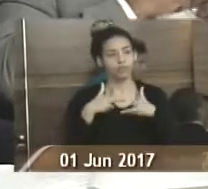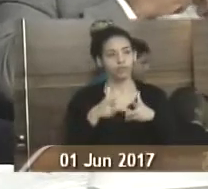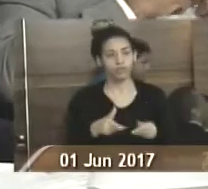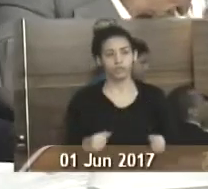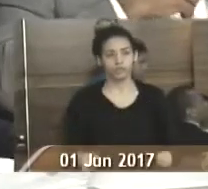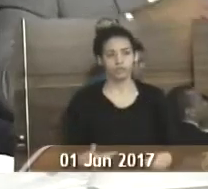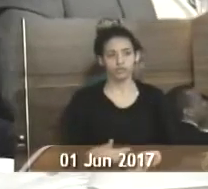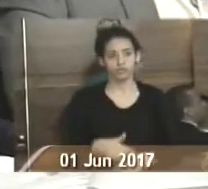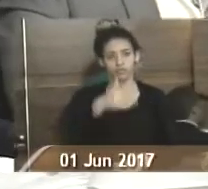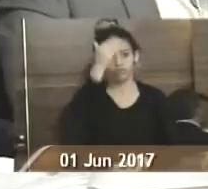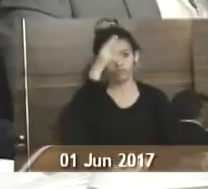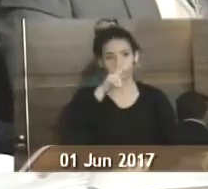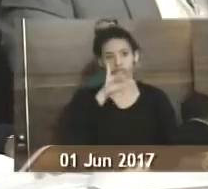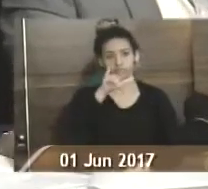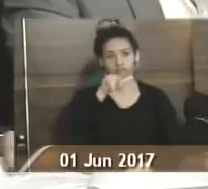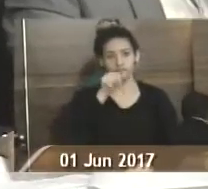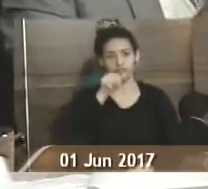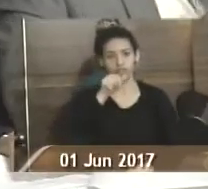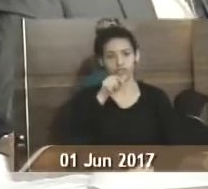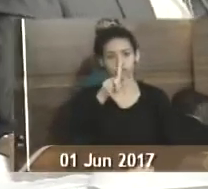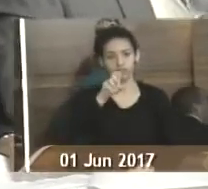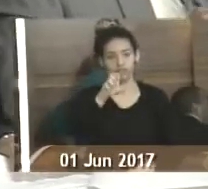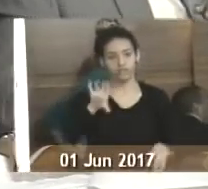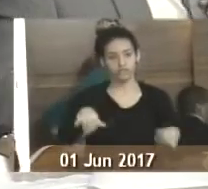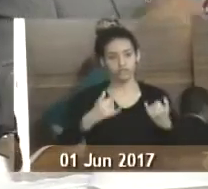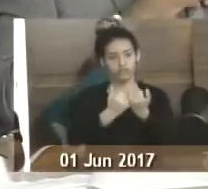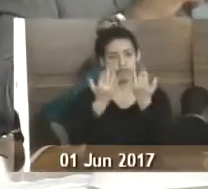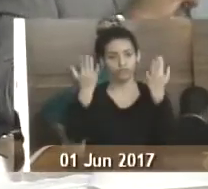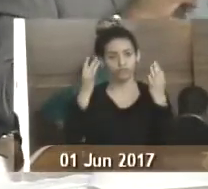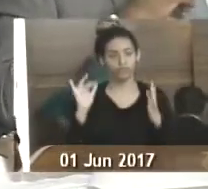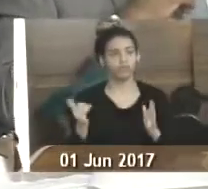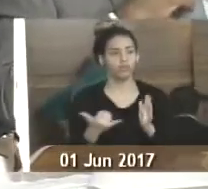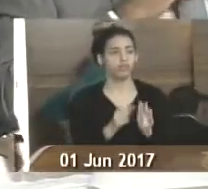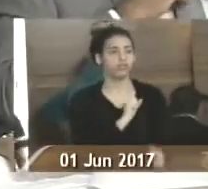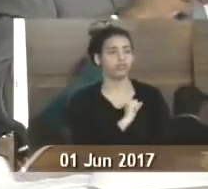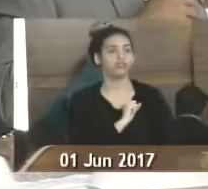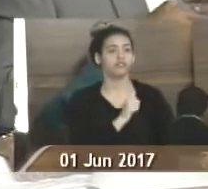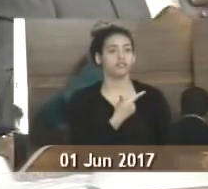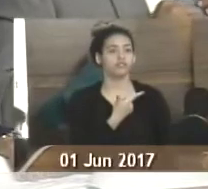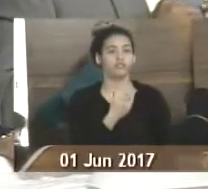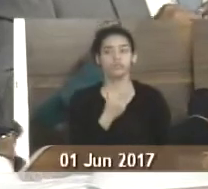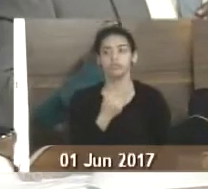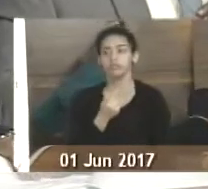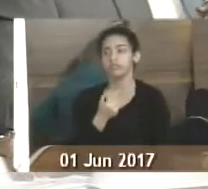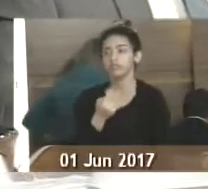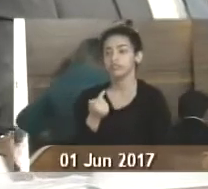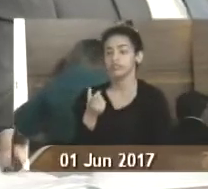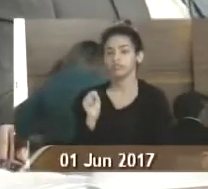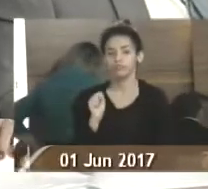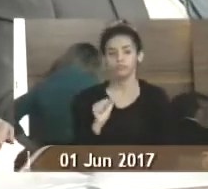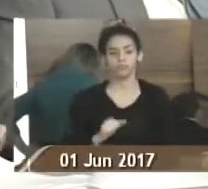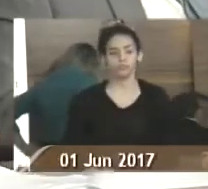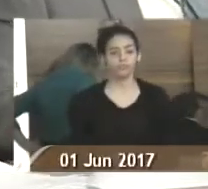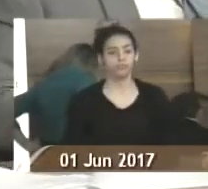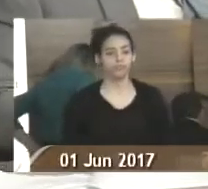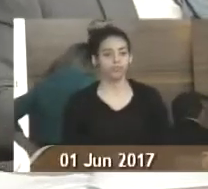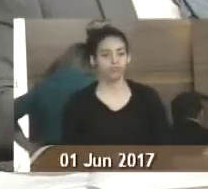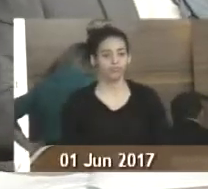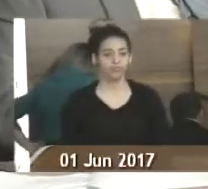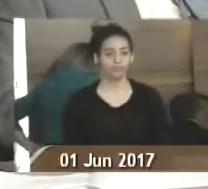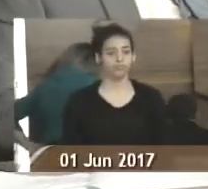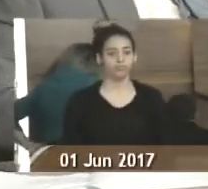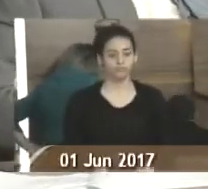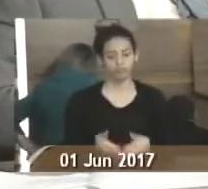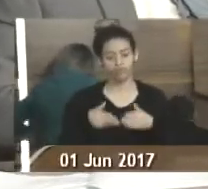situada no bairro Vilagem de Jacuecanga. Indicação número 1768. Marco Santo Antônio, indicando ao